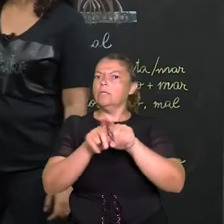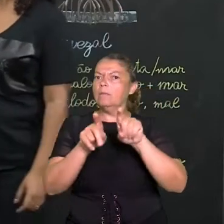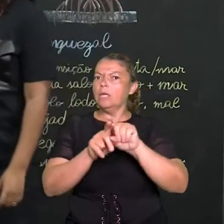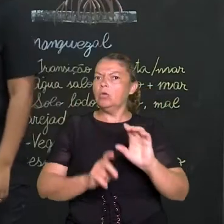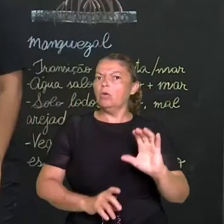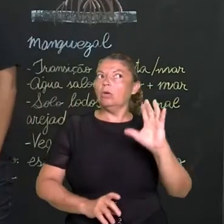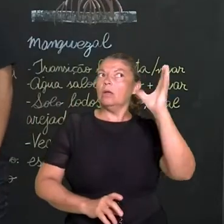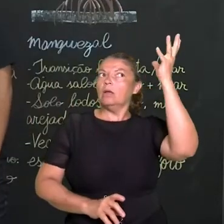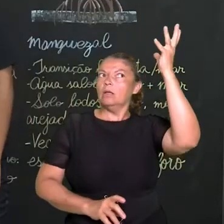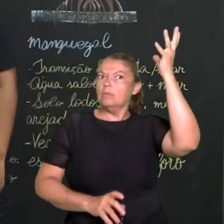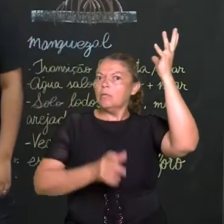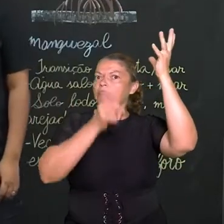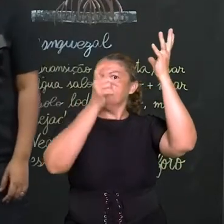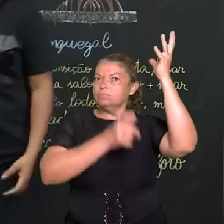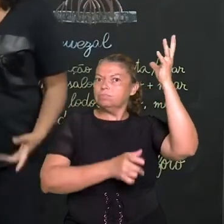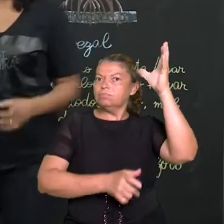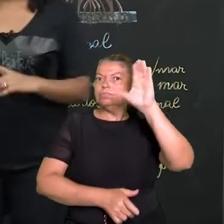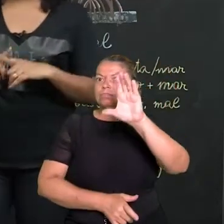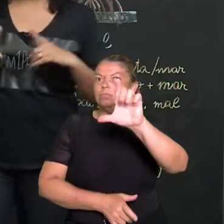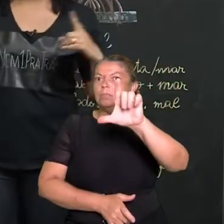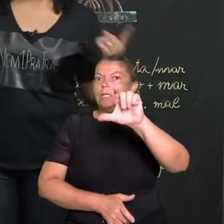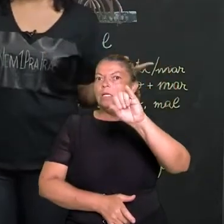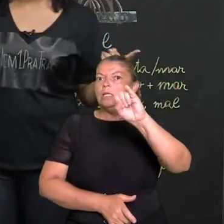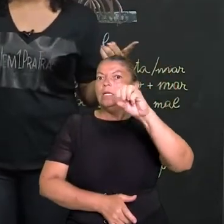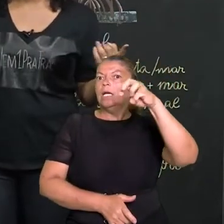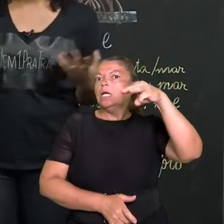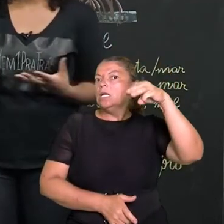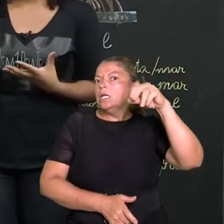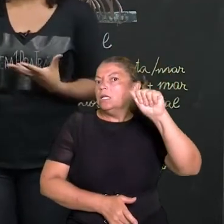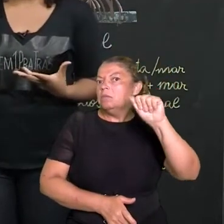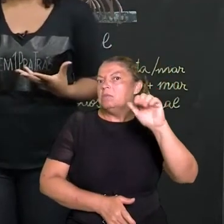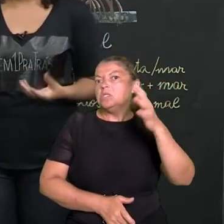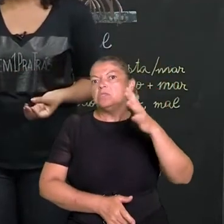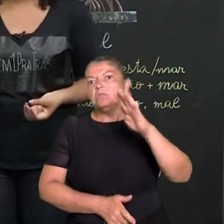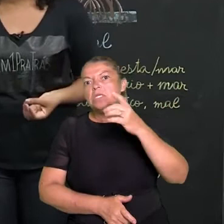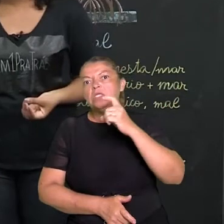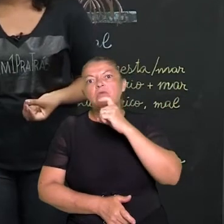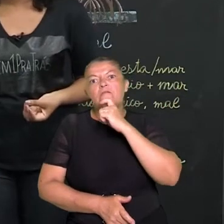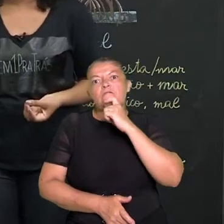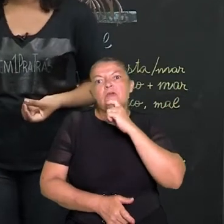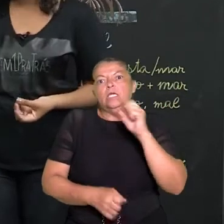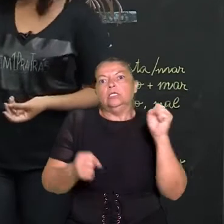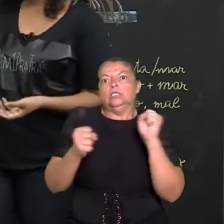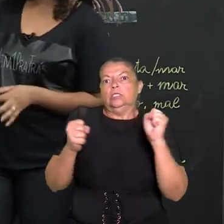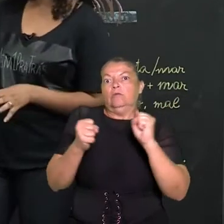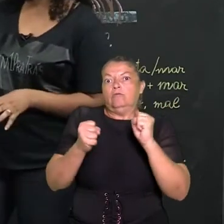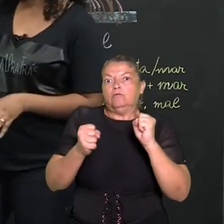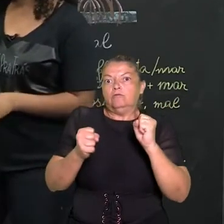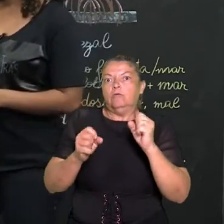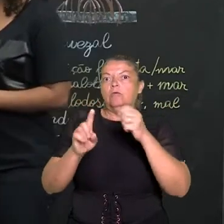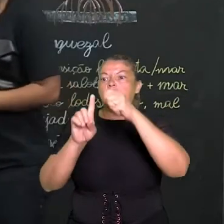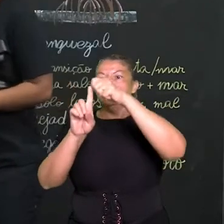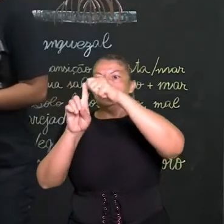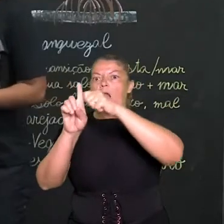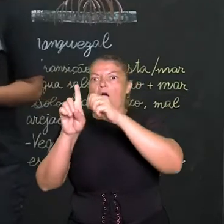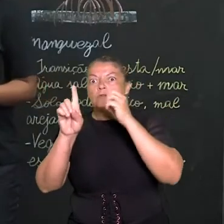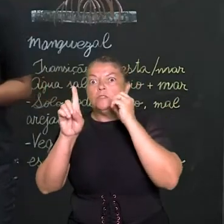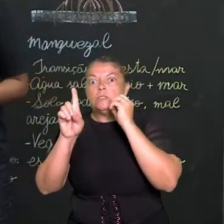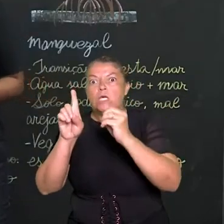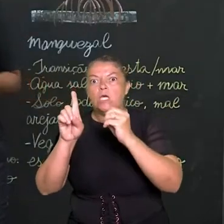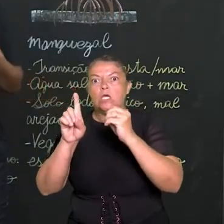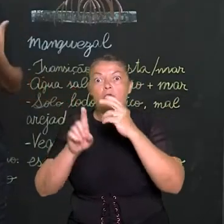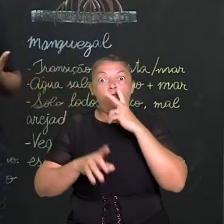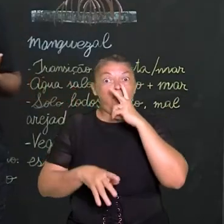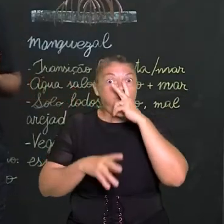clima também é subtropical, a amplitude térmica é bem grande, porque eu posso ter um inverno muito frio, chegando aí a zero,